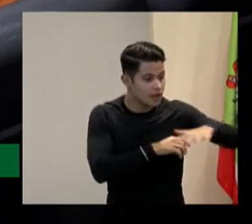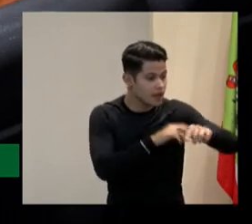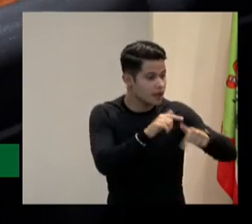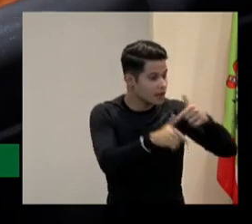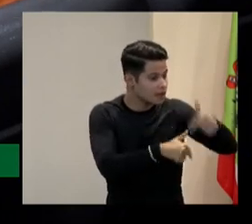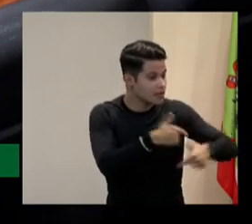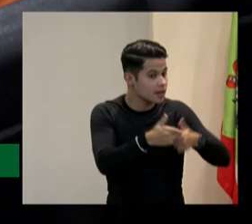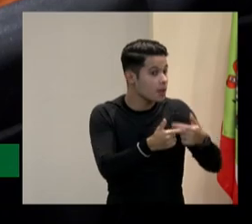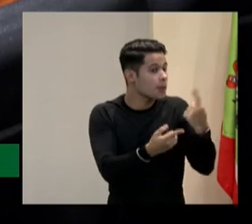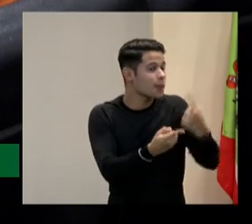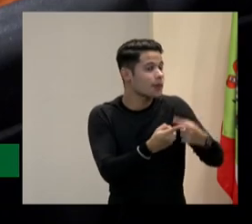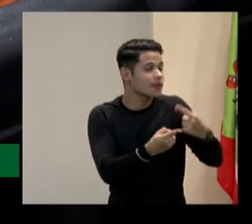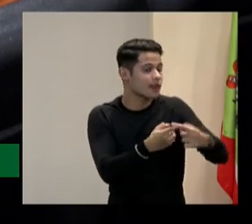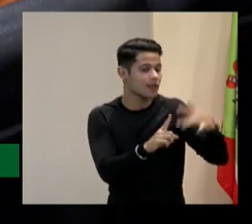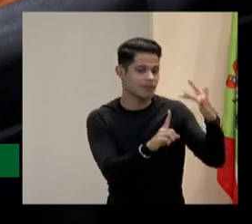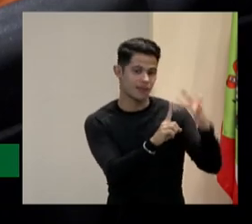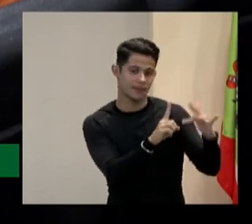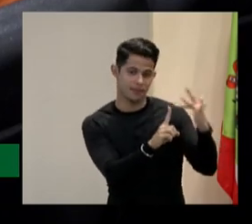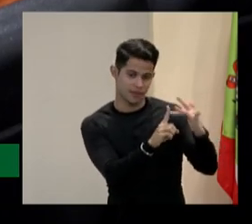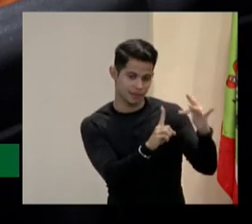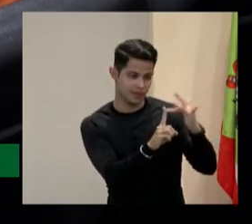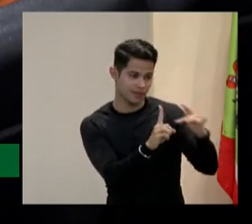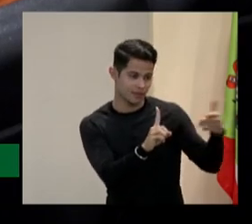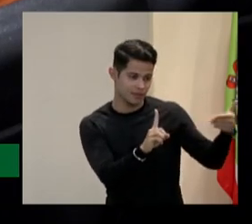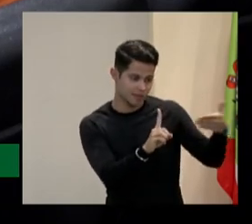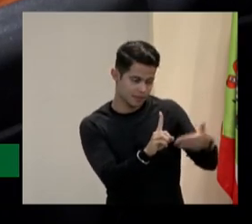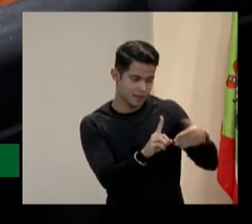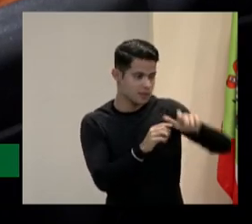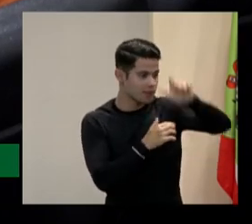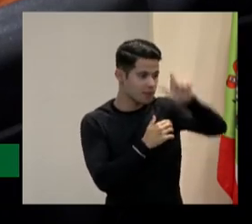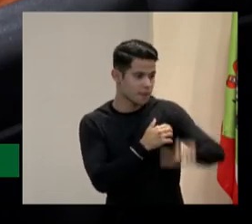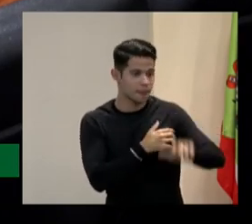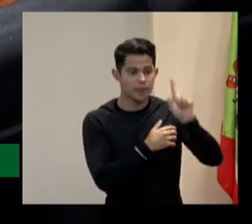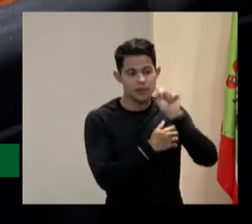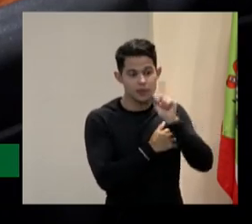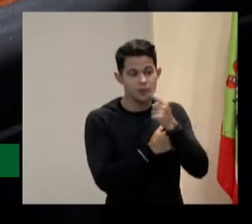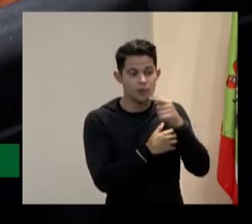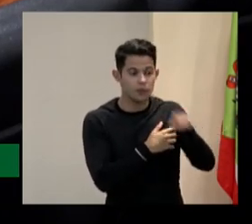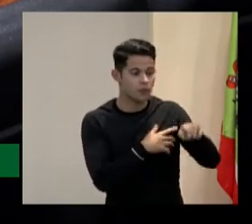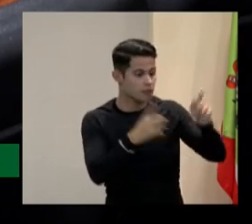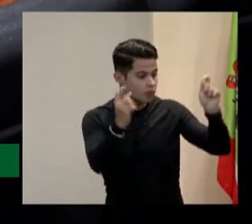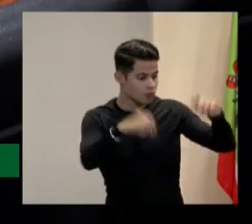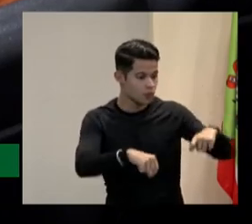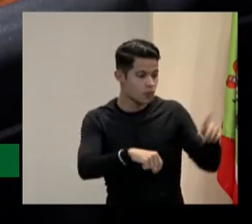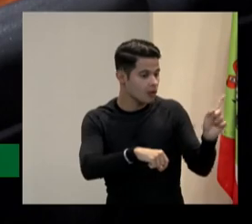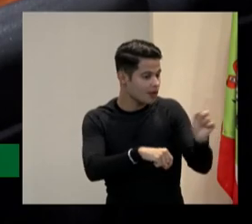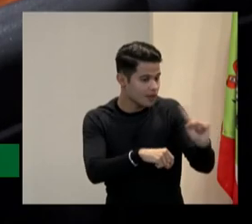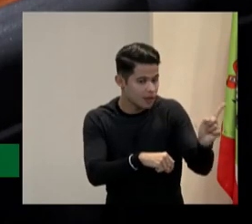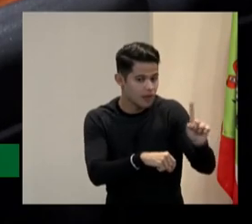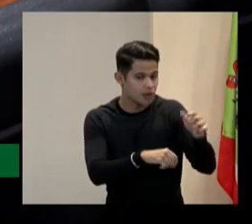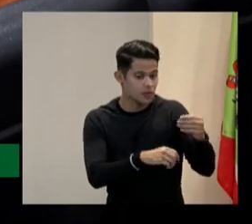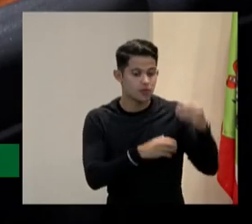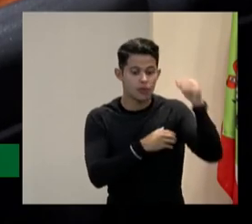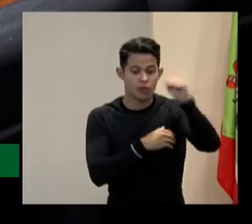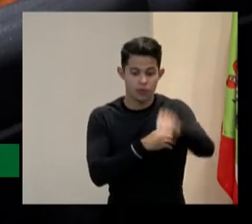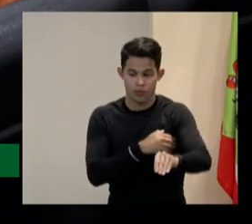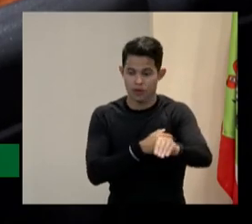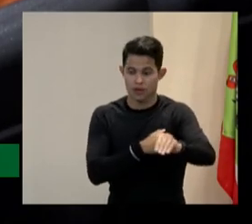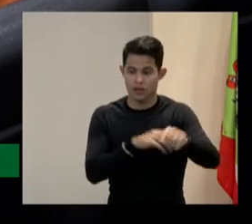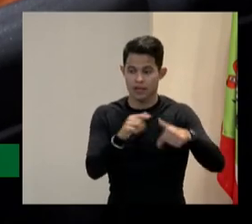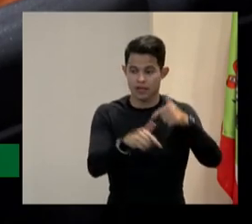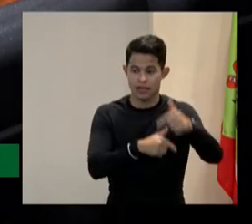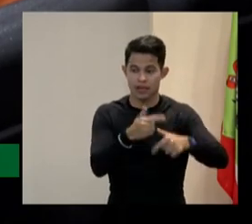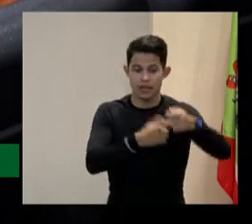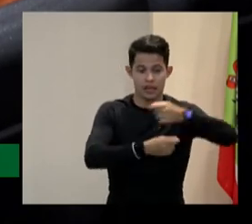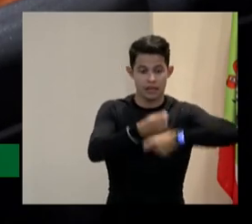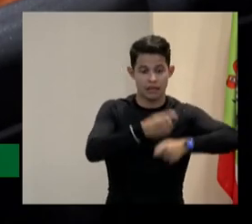pelo capacitismo né então não esse surdo não vai ter condições de assumir um cargo administrativo tão bom